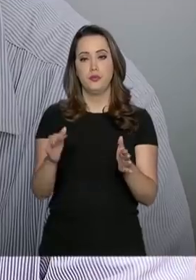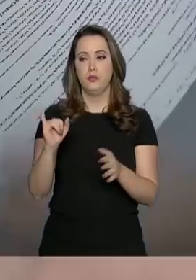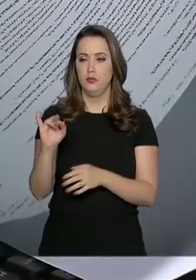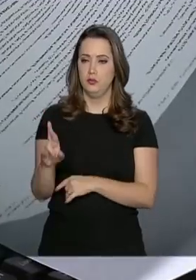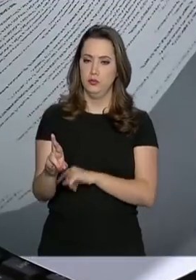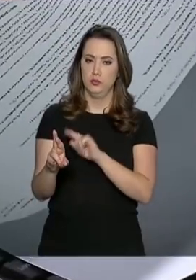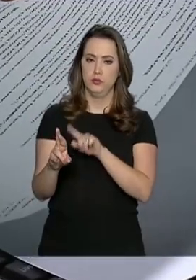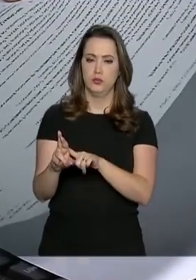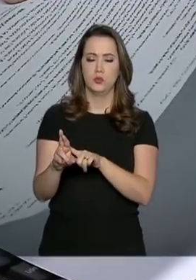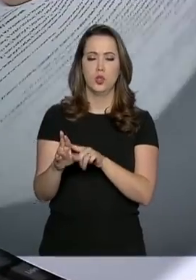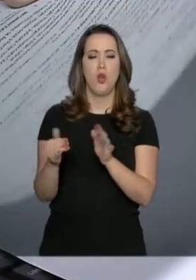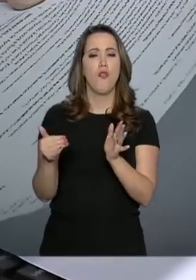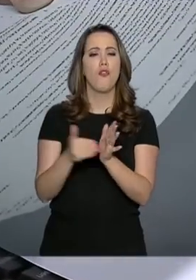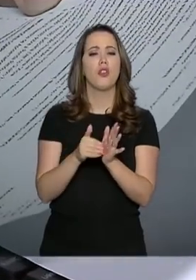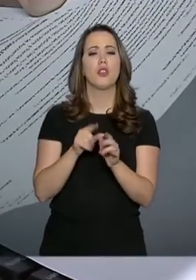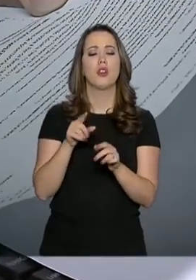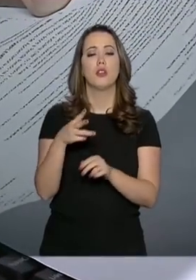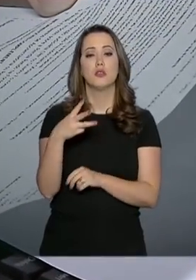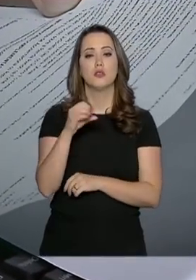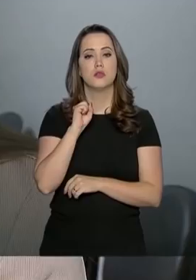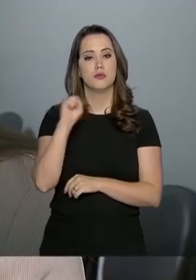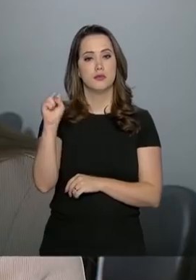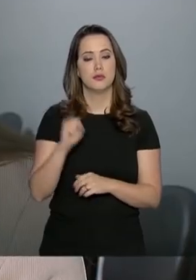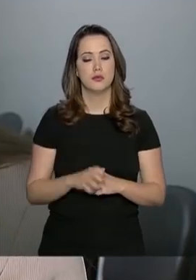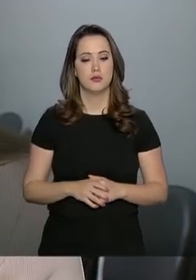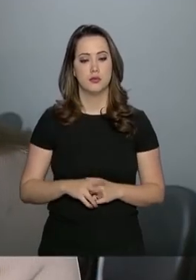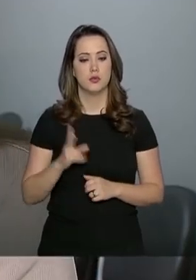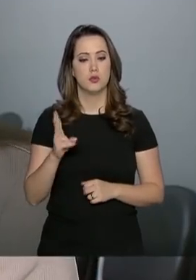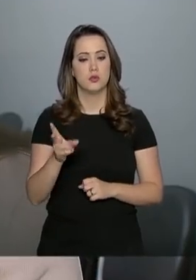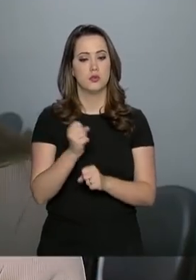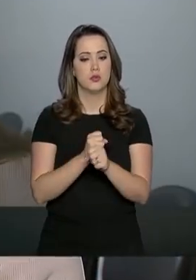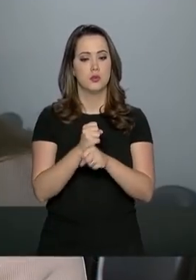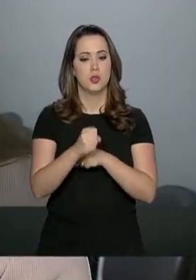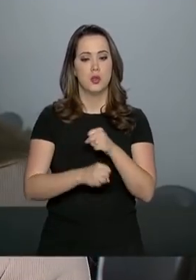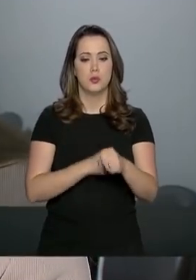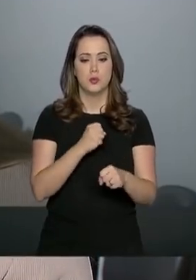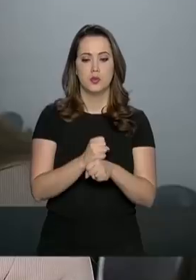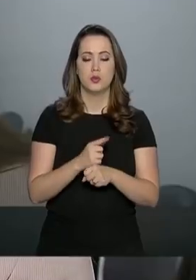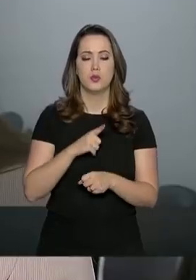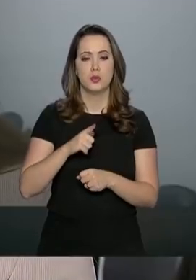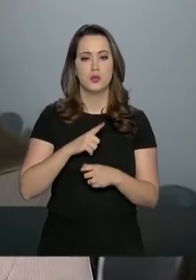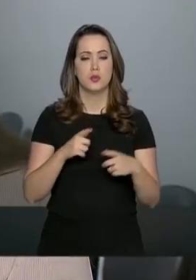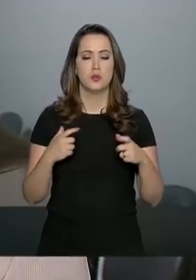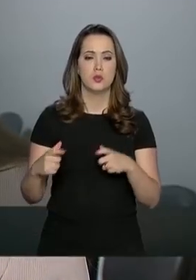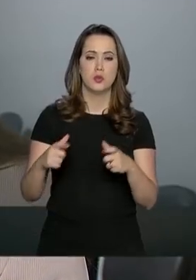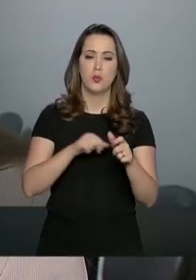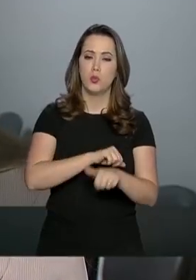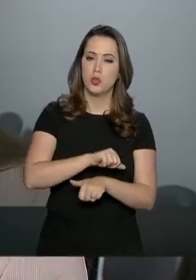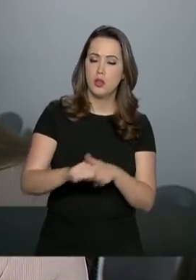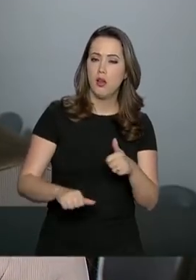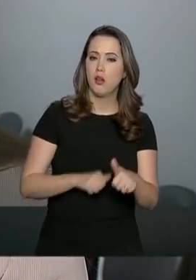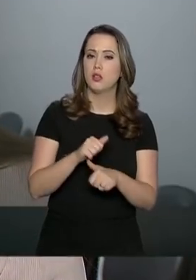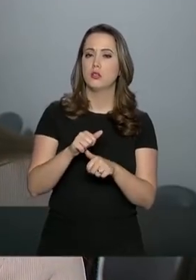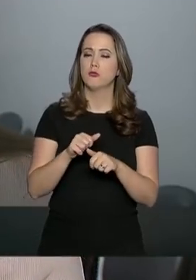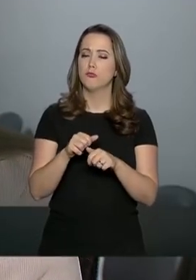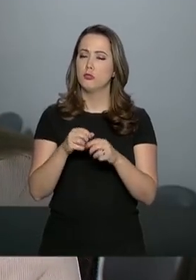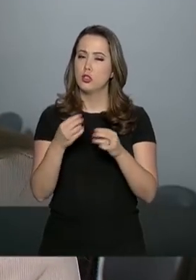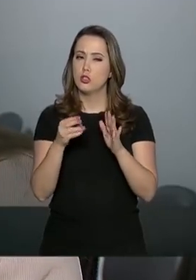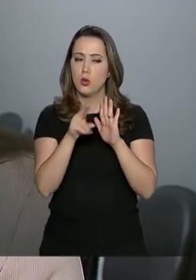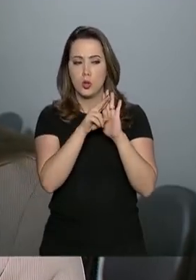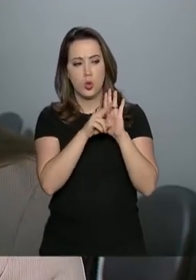declaração do imposto de renda é até o dia 30 de abril. Todo ano, se vira e mexe, tem uma mudança, alteração,